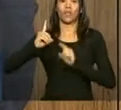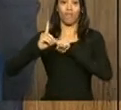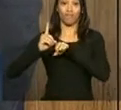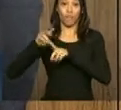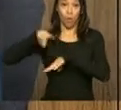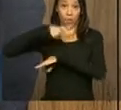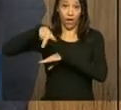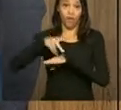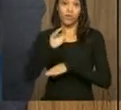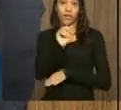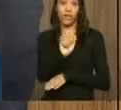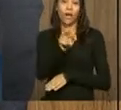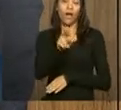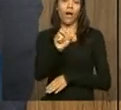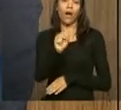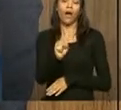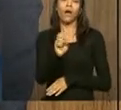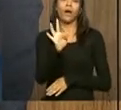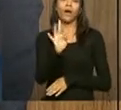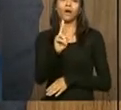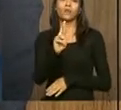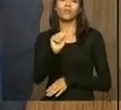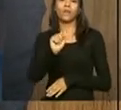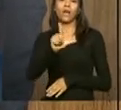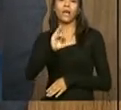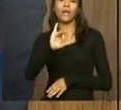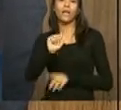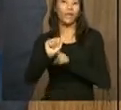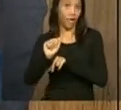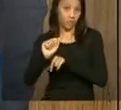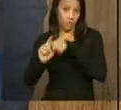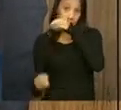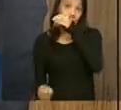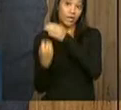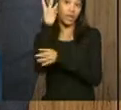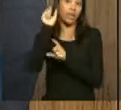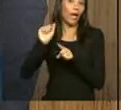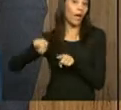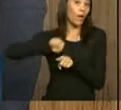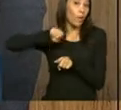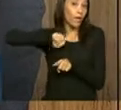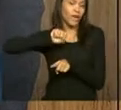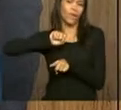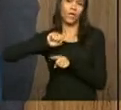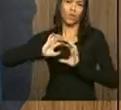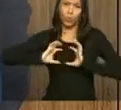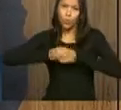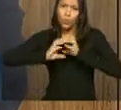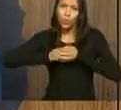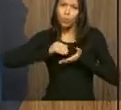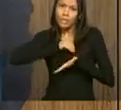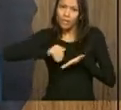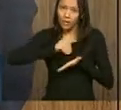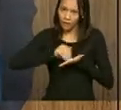está propondo a criação de um hub, que seria uma espécie de um pequeno secretariado que